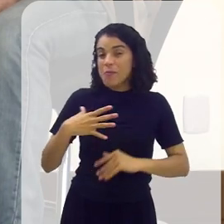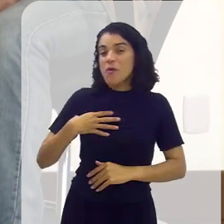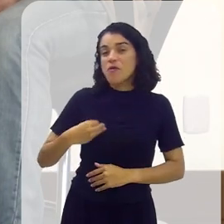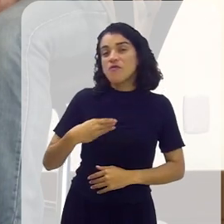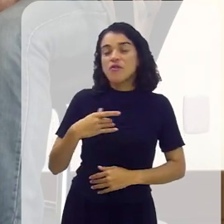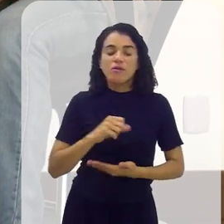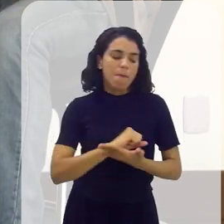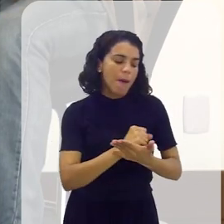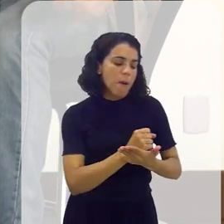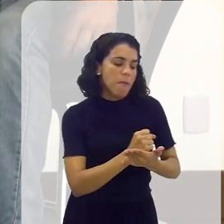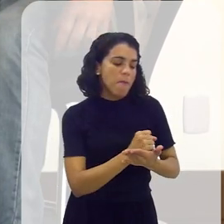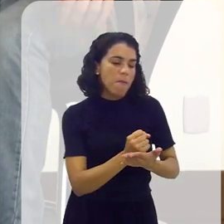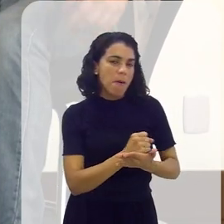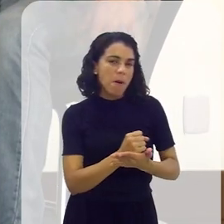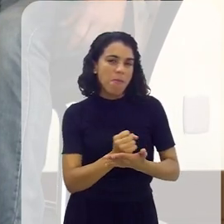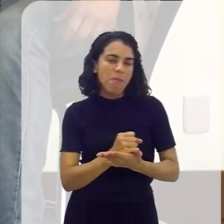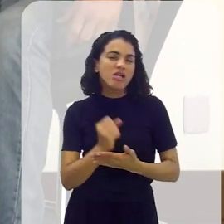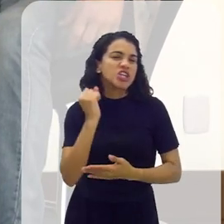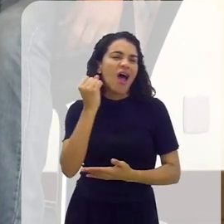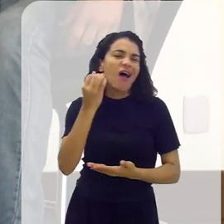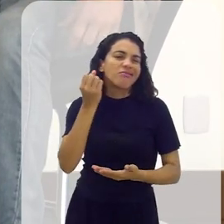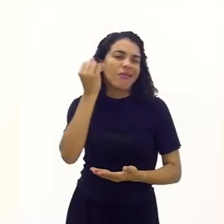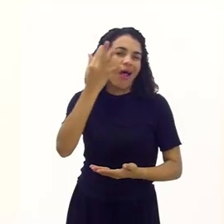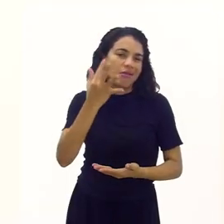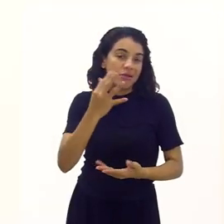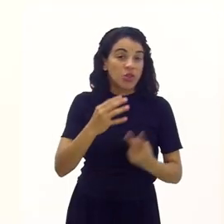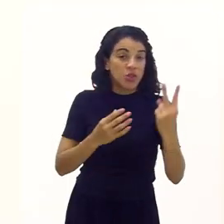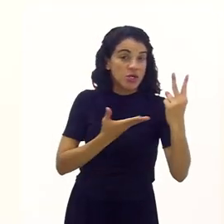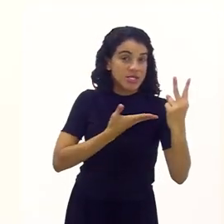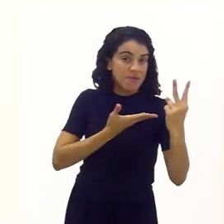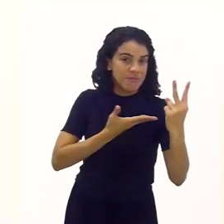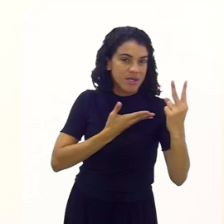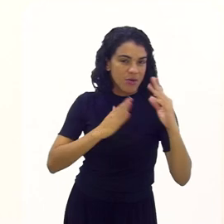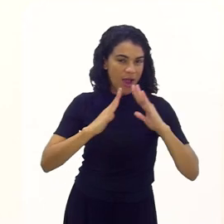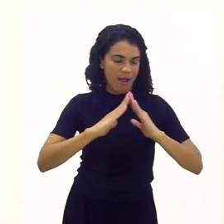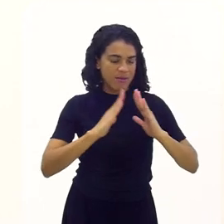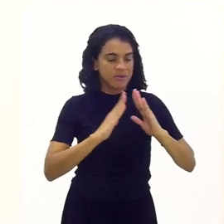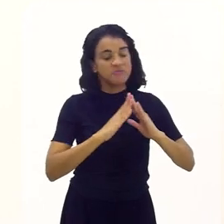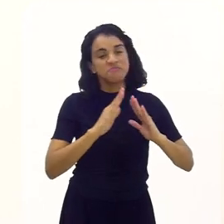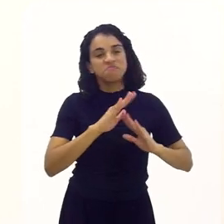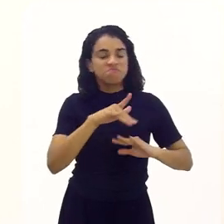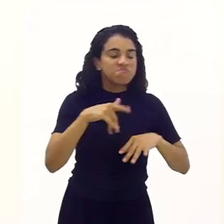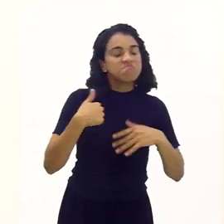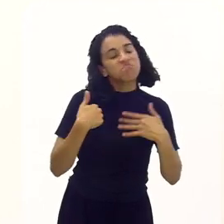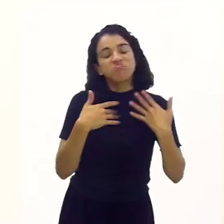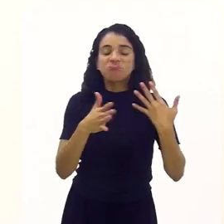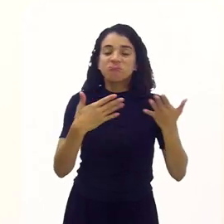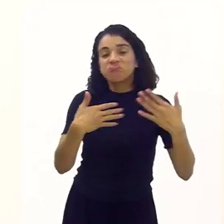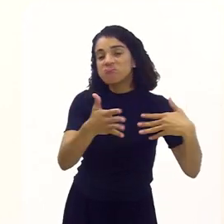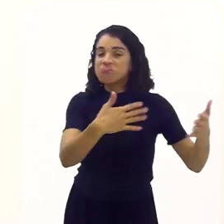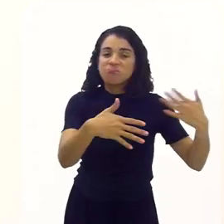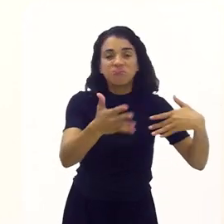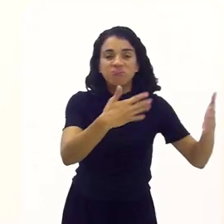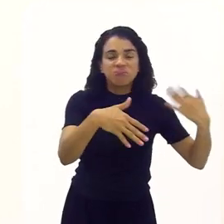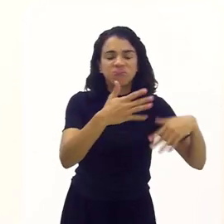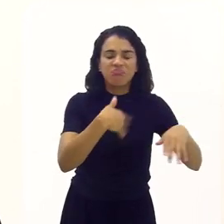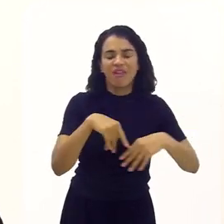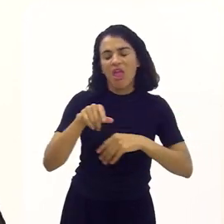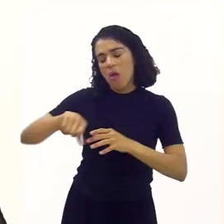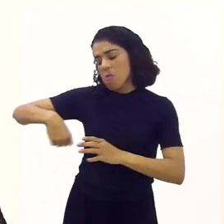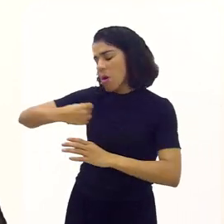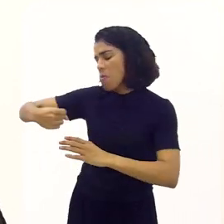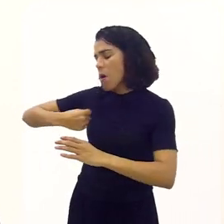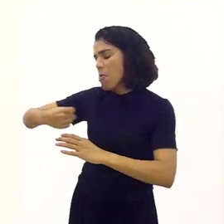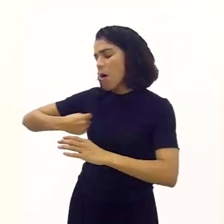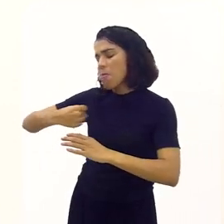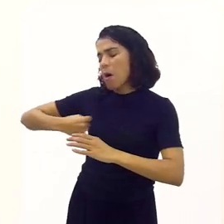meus filhos estavam jogando. Eu fui dormir, era tarde. Tinha dois amigos deles lá em casa. E eles estavam jogando. Daqui a